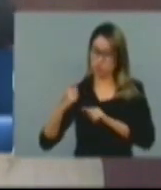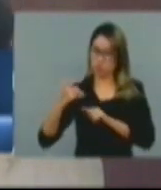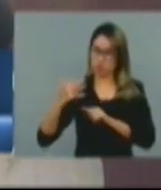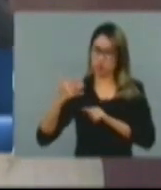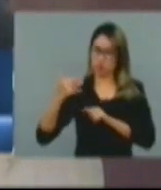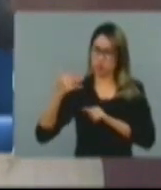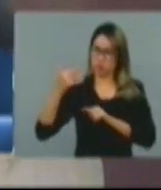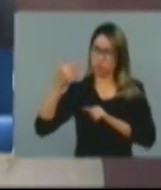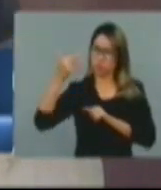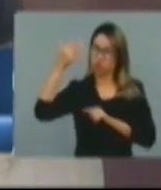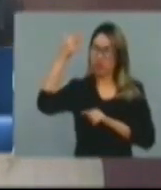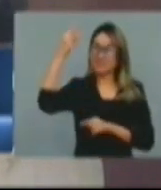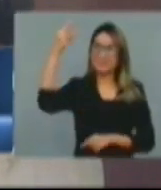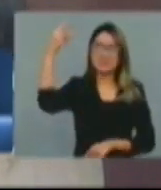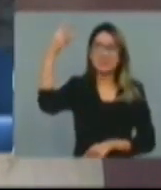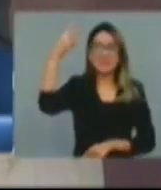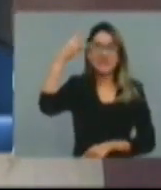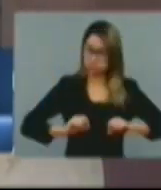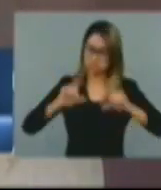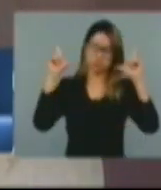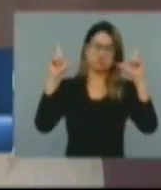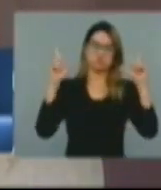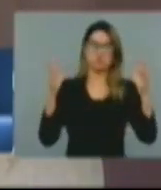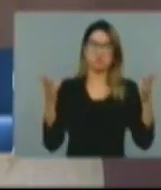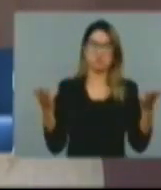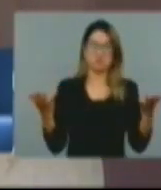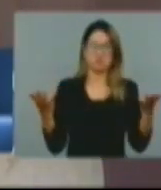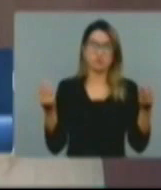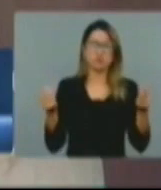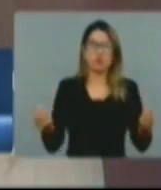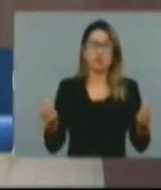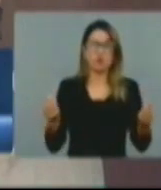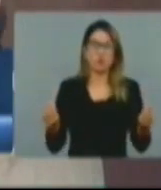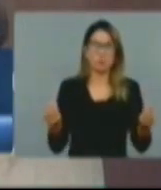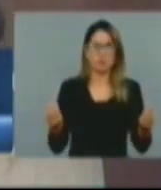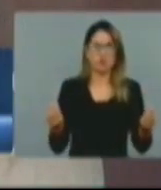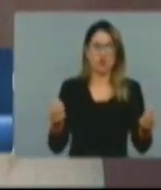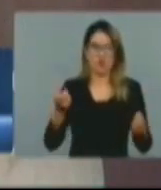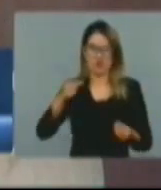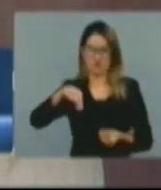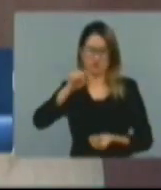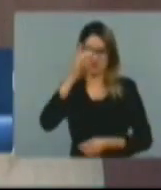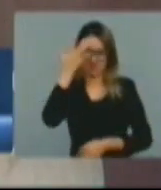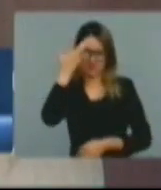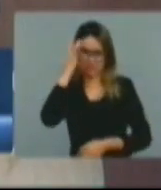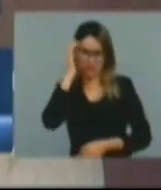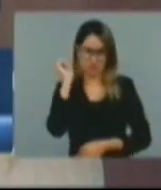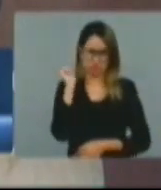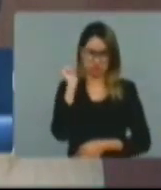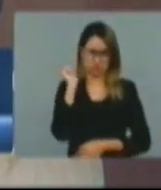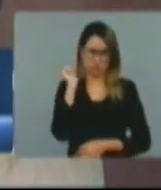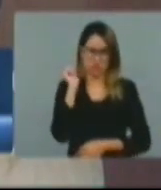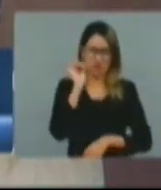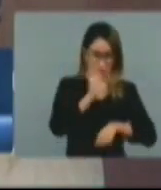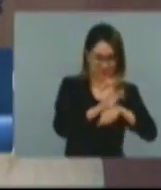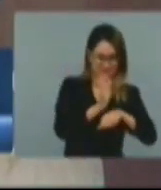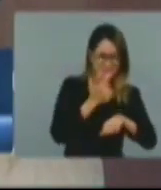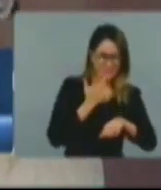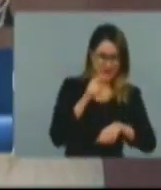colocação do Brasil. Portanto, ficar achando nós aqui no Ceará